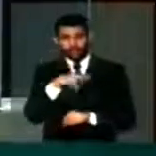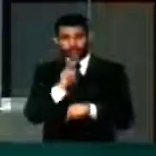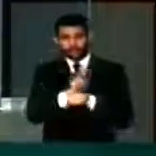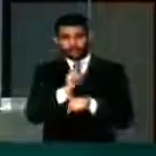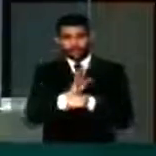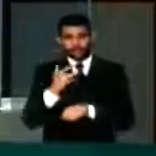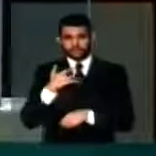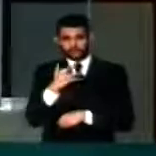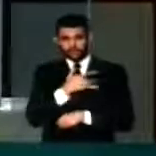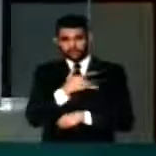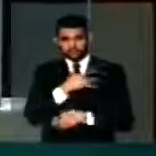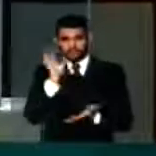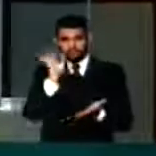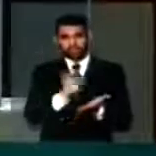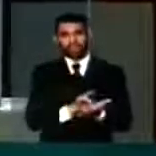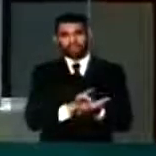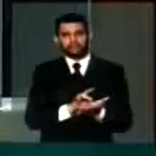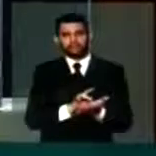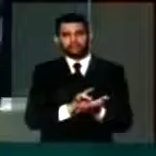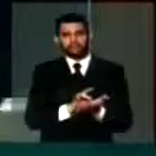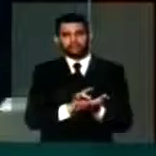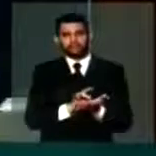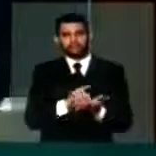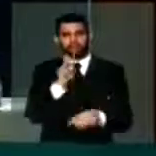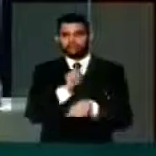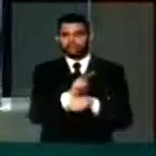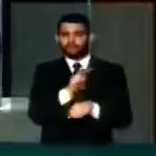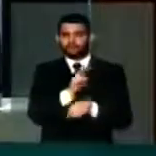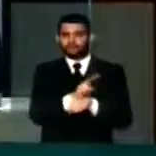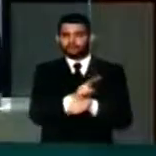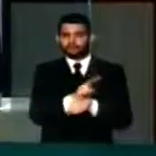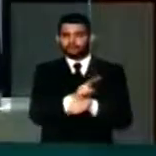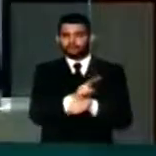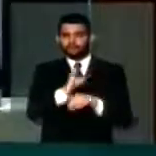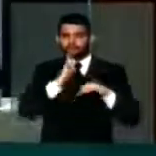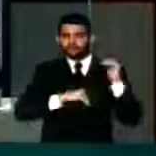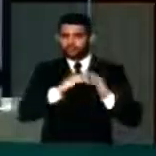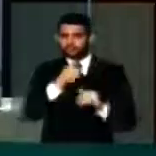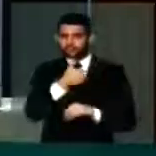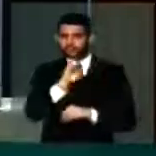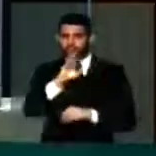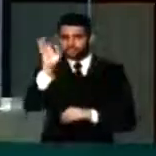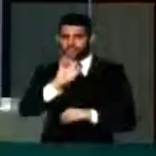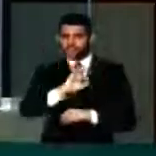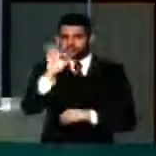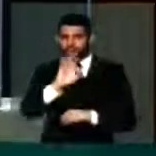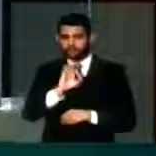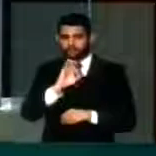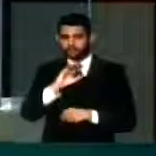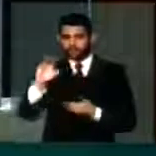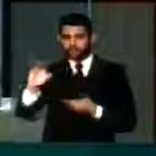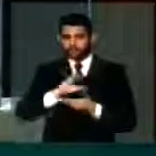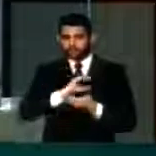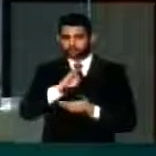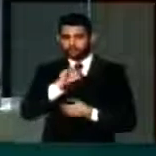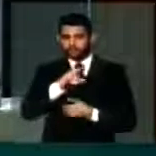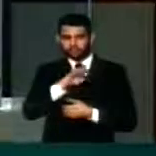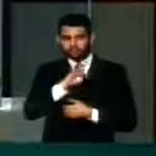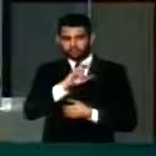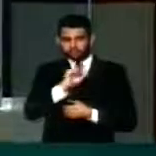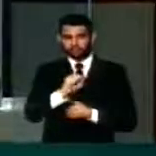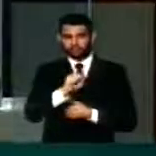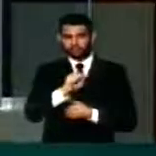defende a saúde para valer, está defendendo na prática 10% da receita bruta